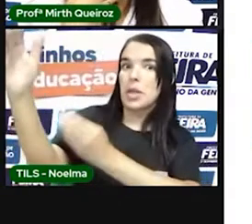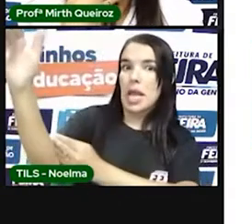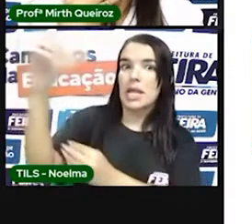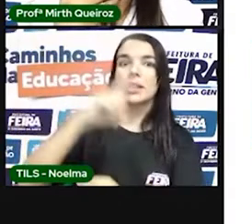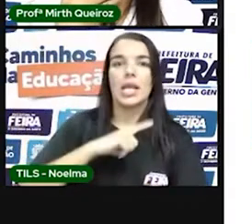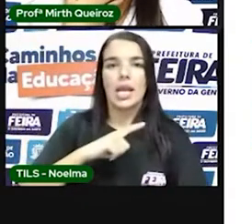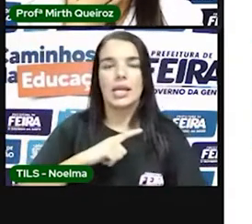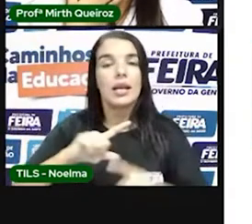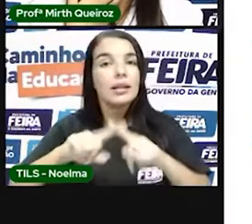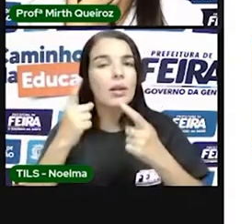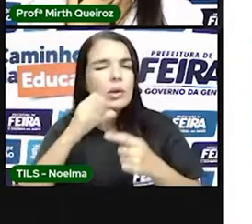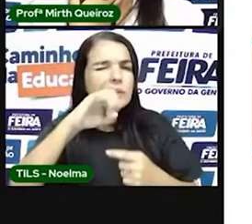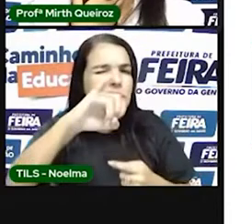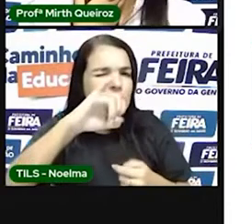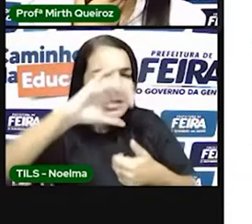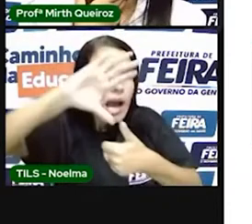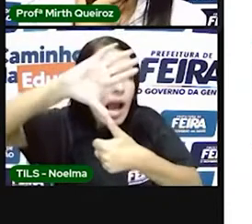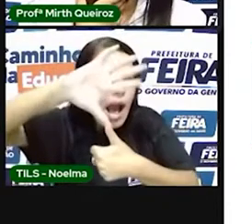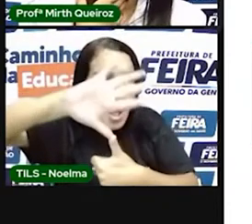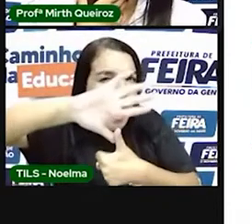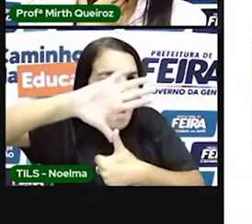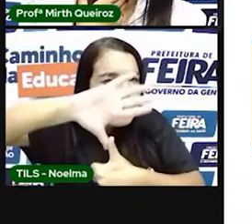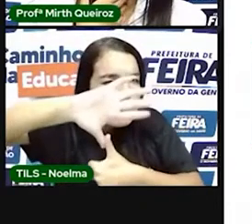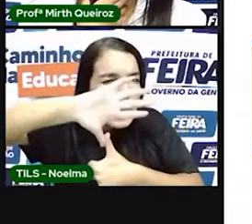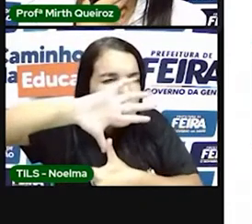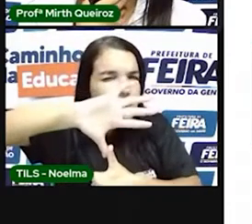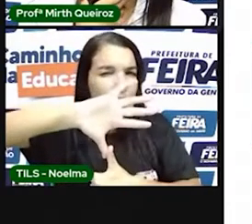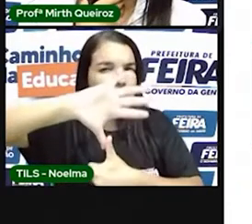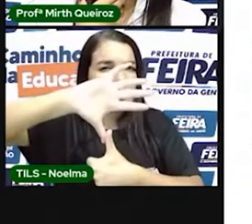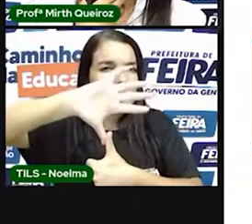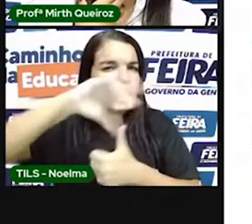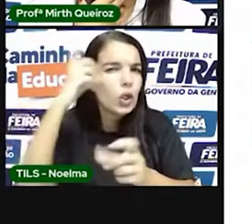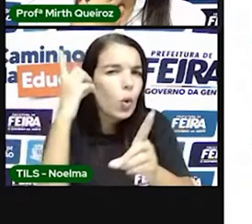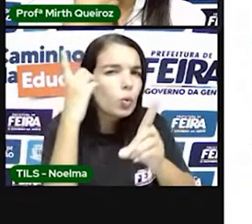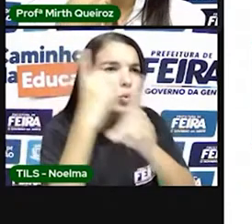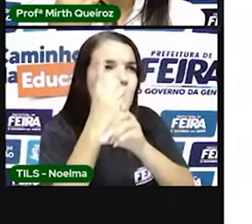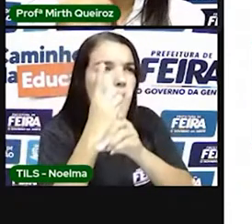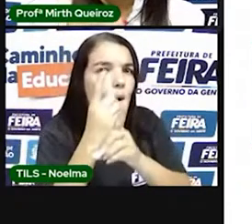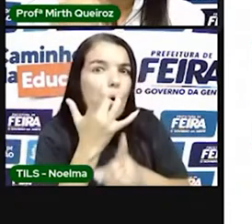se a América Espanhola tinha encontrado ouro,